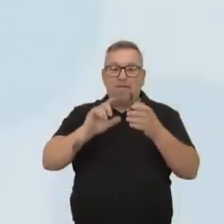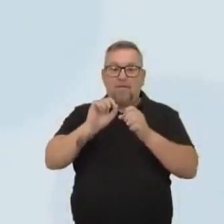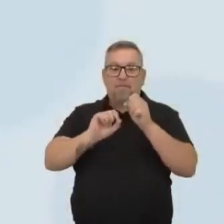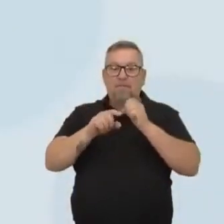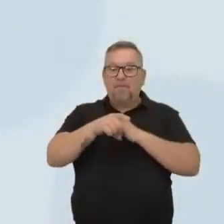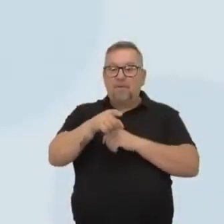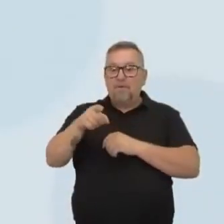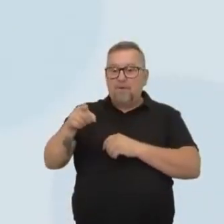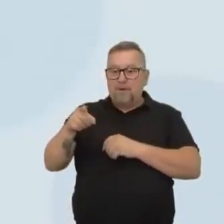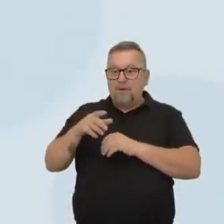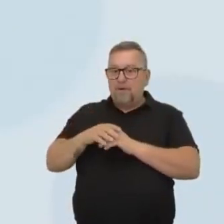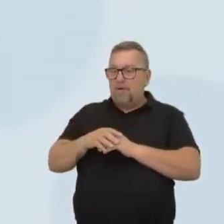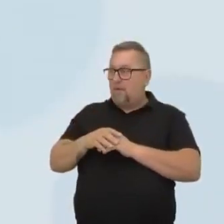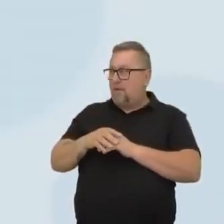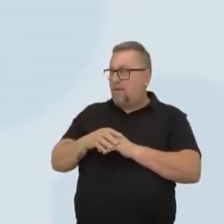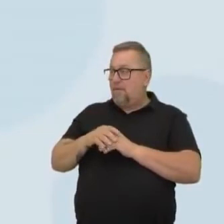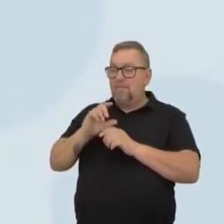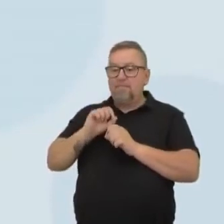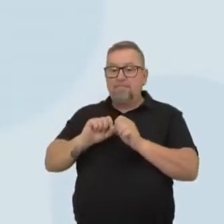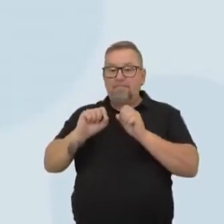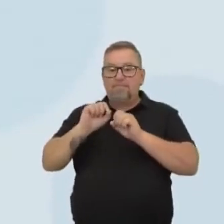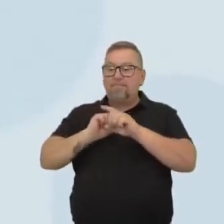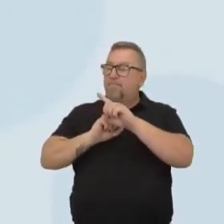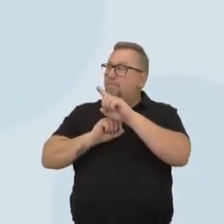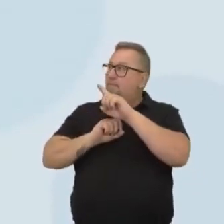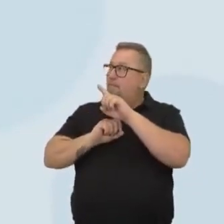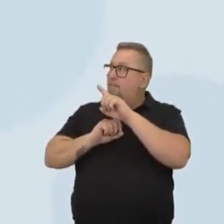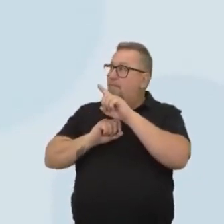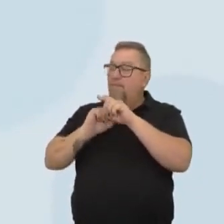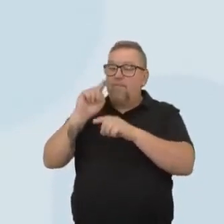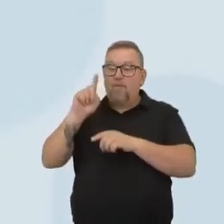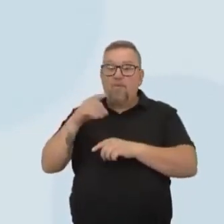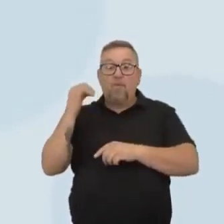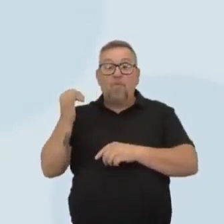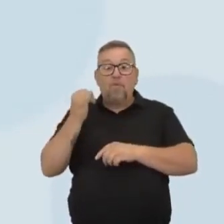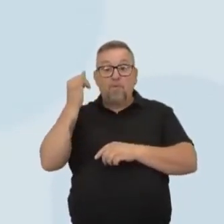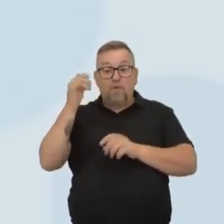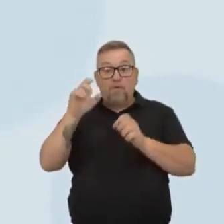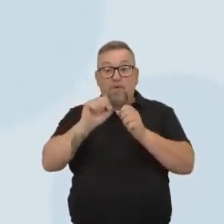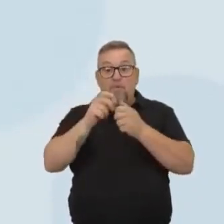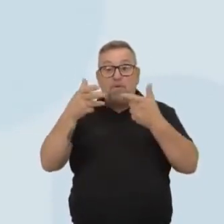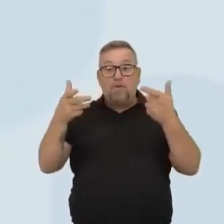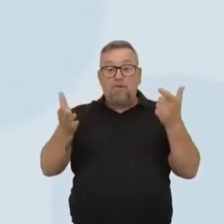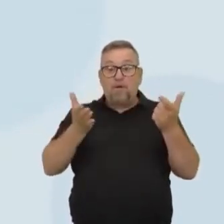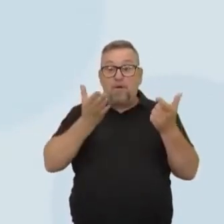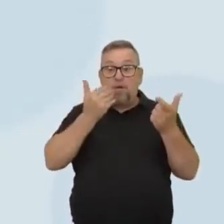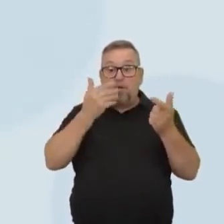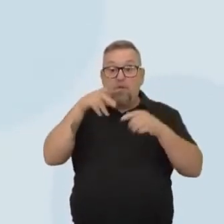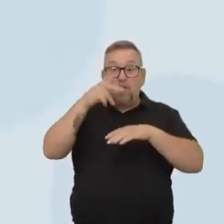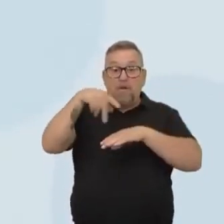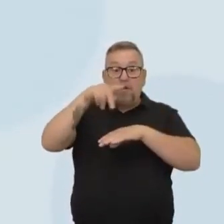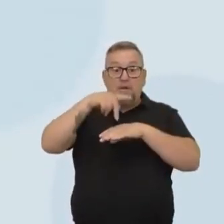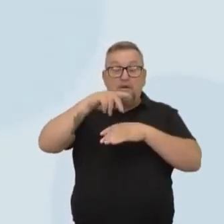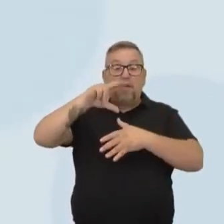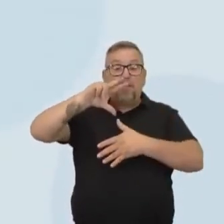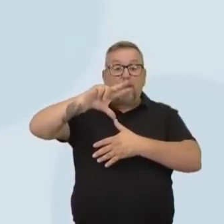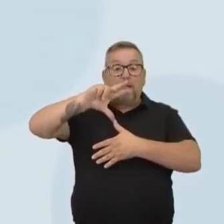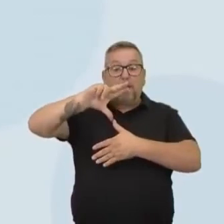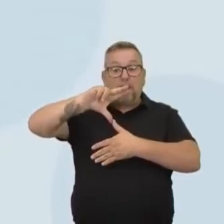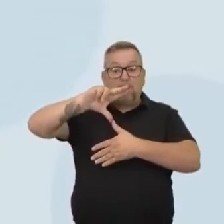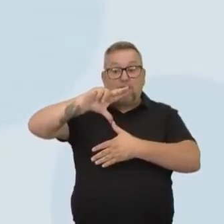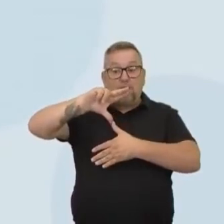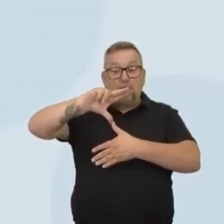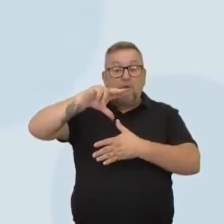para vocês responderem, queridos estudantes. Qual a importância da produção de alimentos dos países da